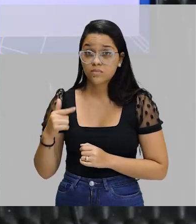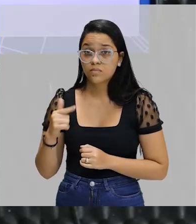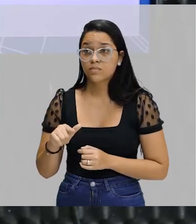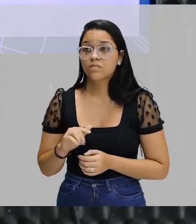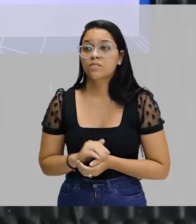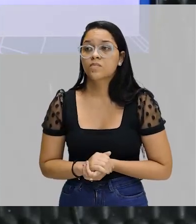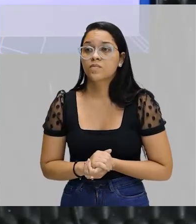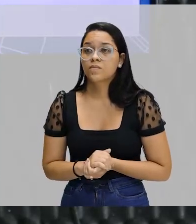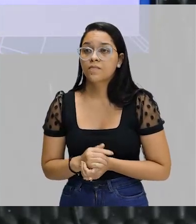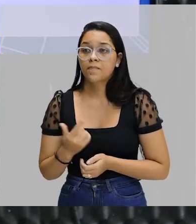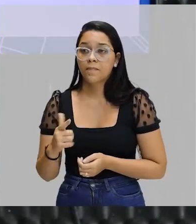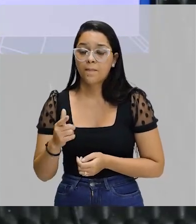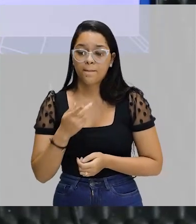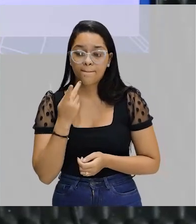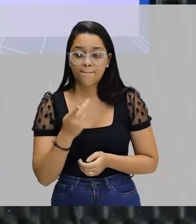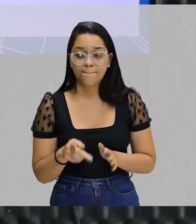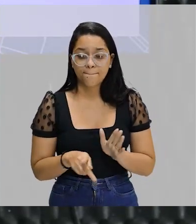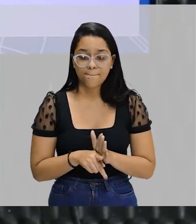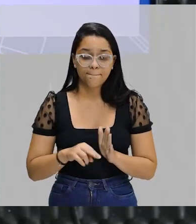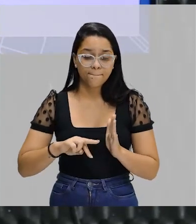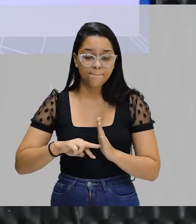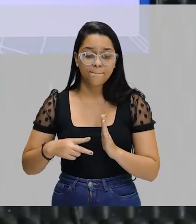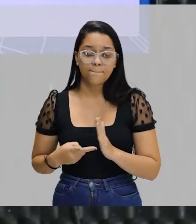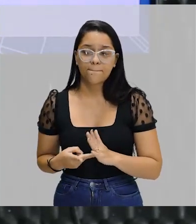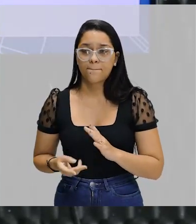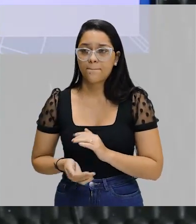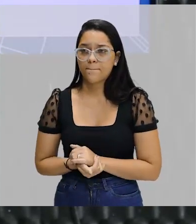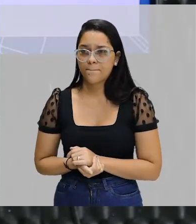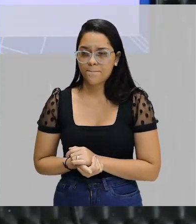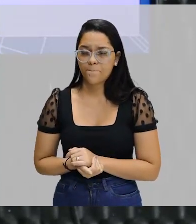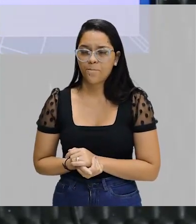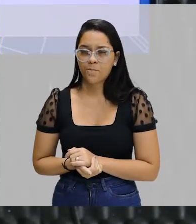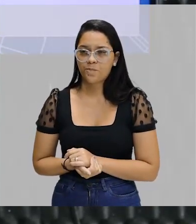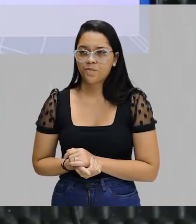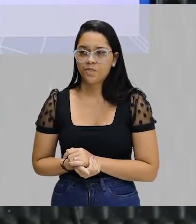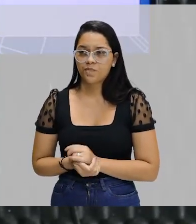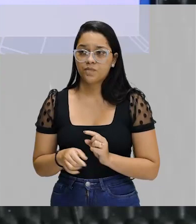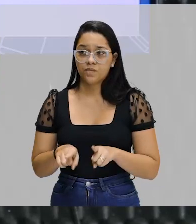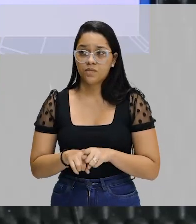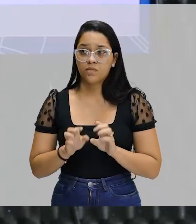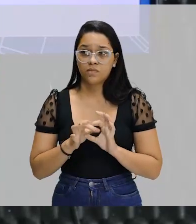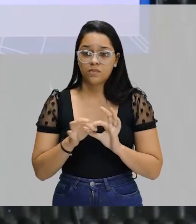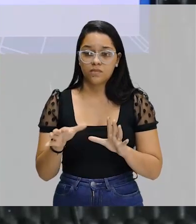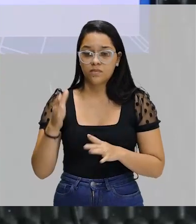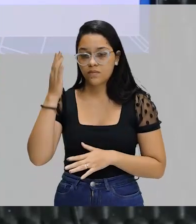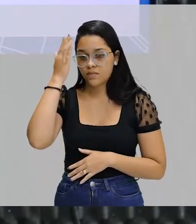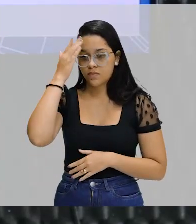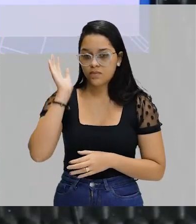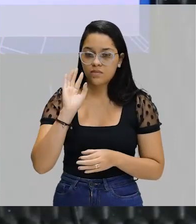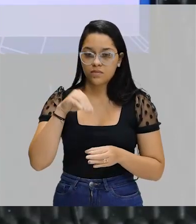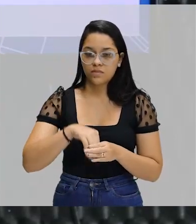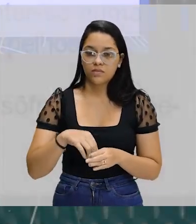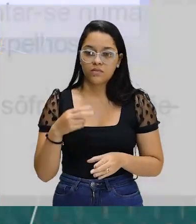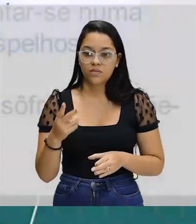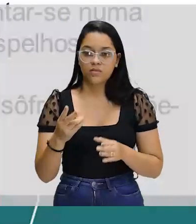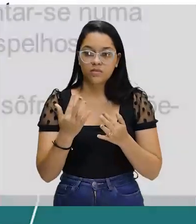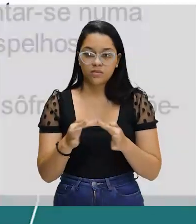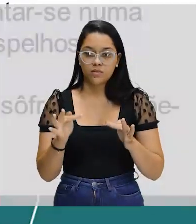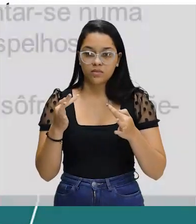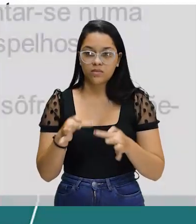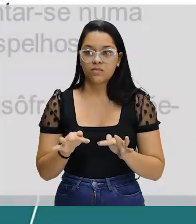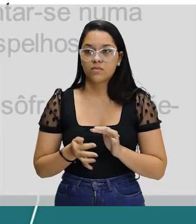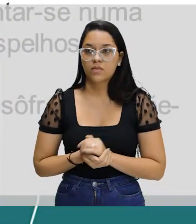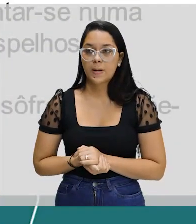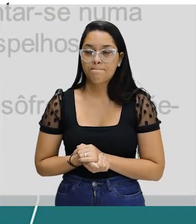Não existe uma reafirmação de significado. Tá bom? Nem permite a compreensão interna de duas frases. Certo?